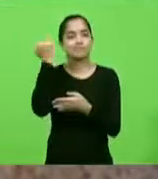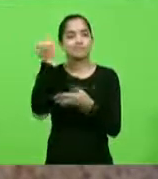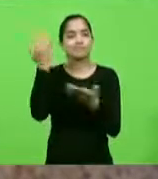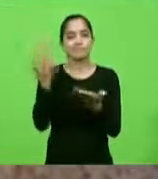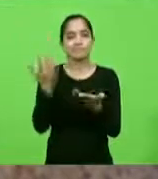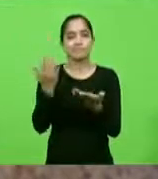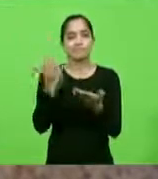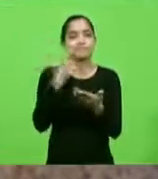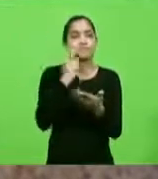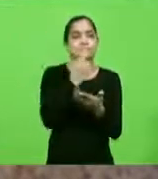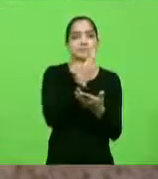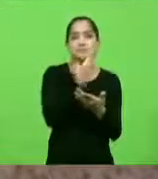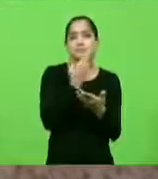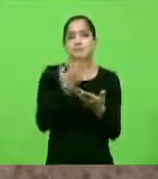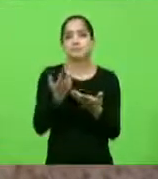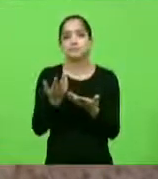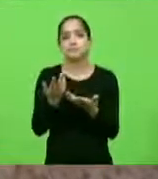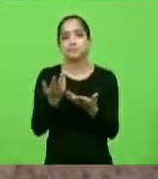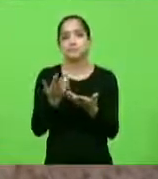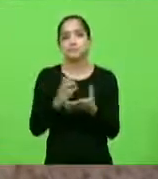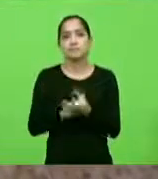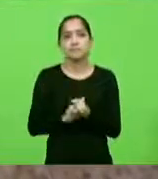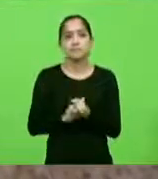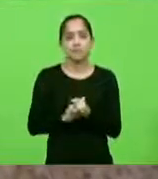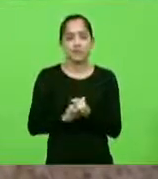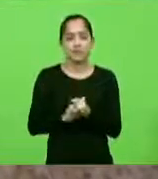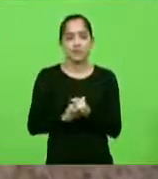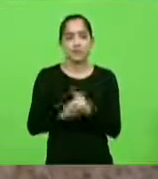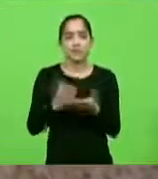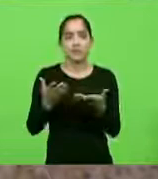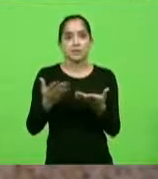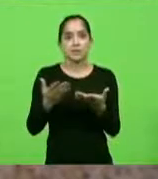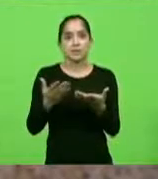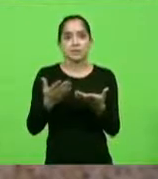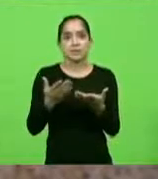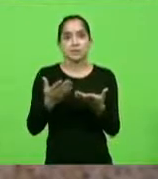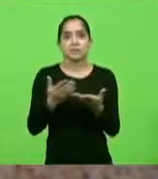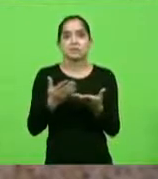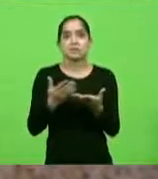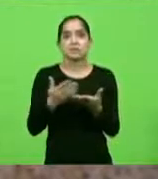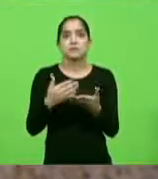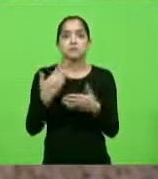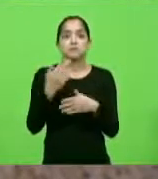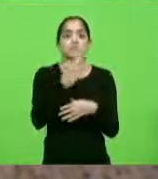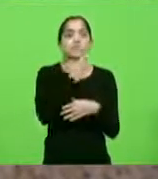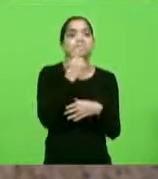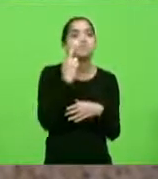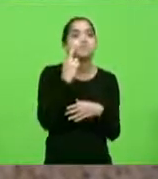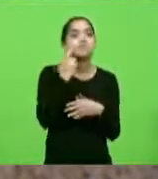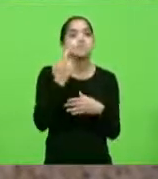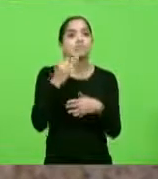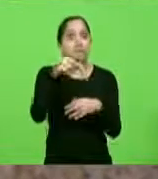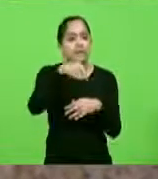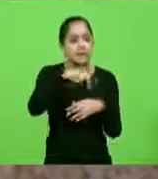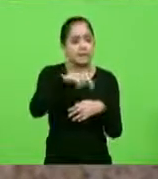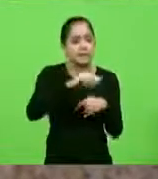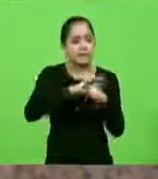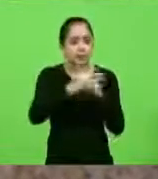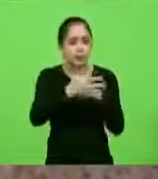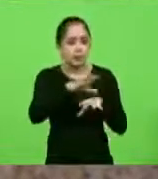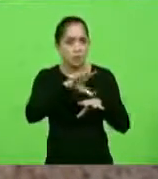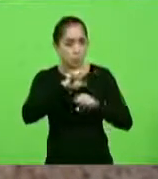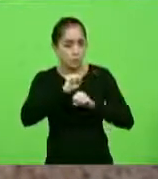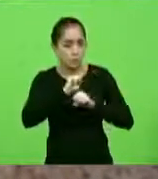se um restaurante começar a, se essa fama pega de ser um restaurante, ser um foco de disseminação